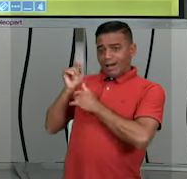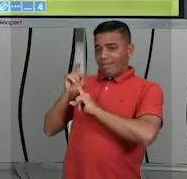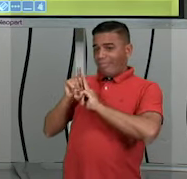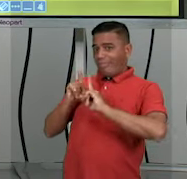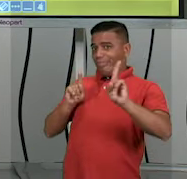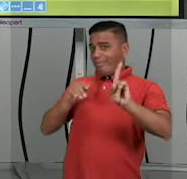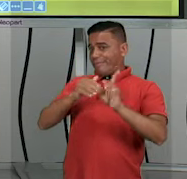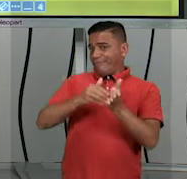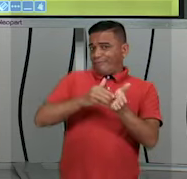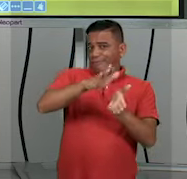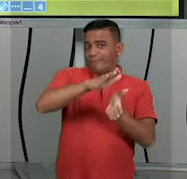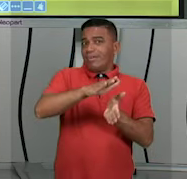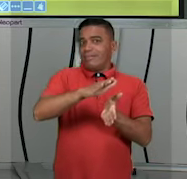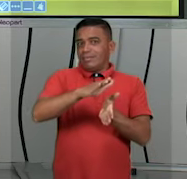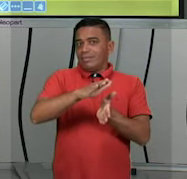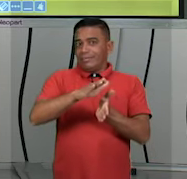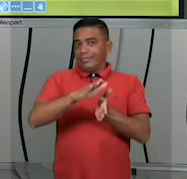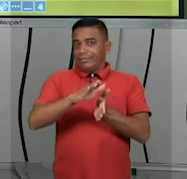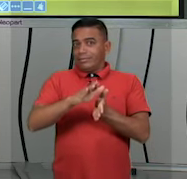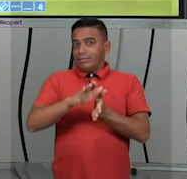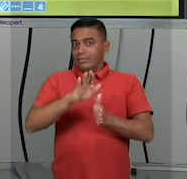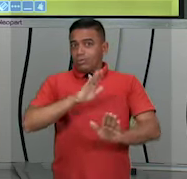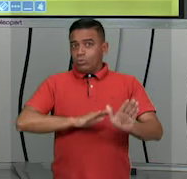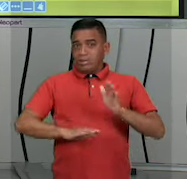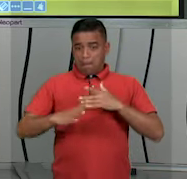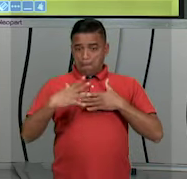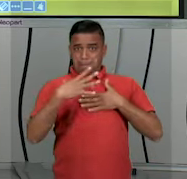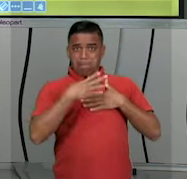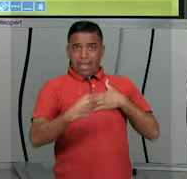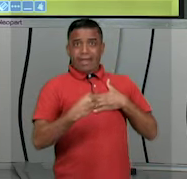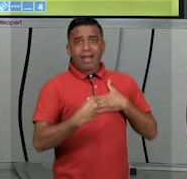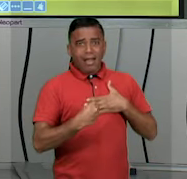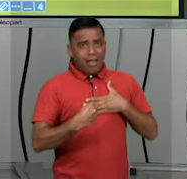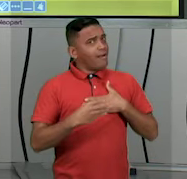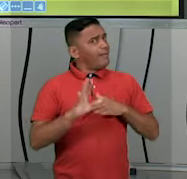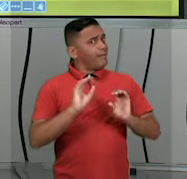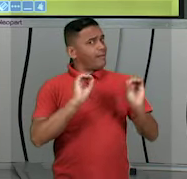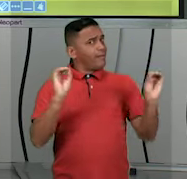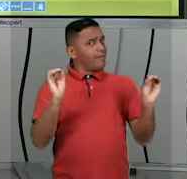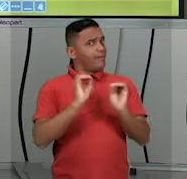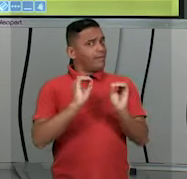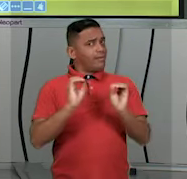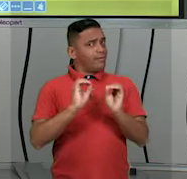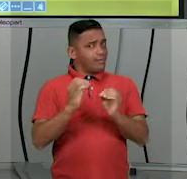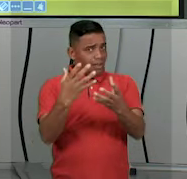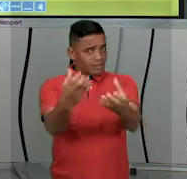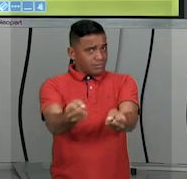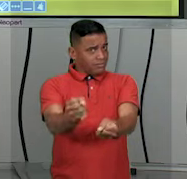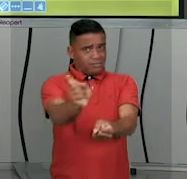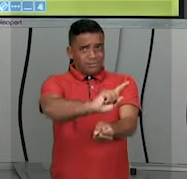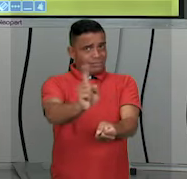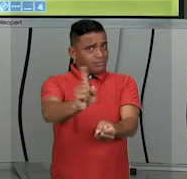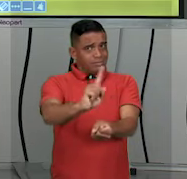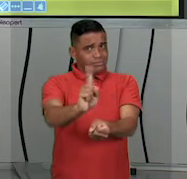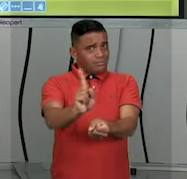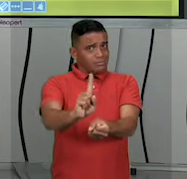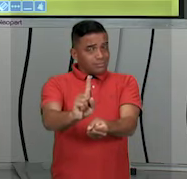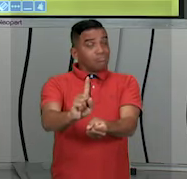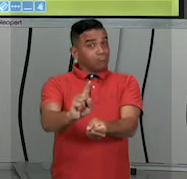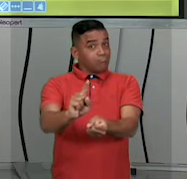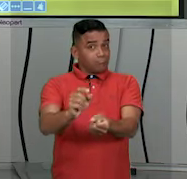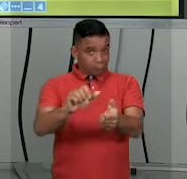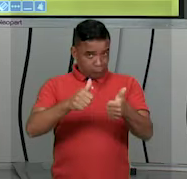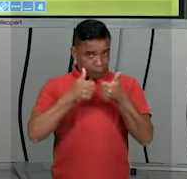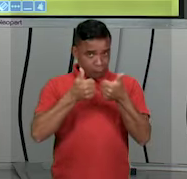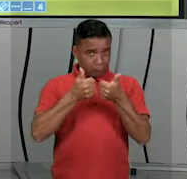se preserve. Ninguém pode tocar em você nem fazer nada com você que você não queira. Tudo bem?